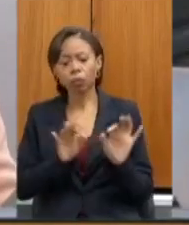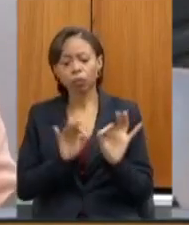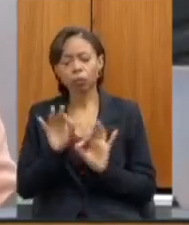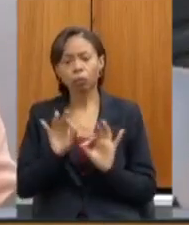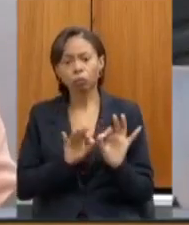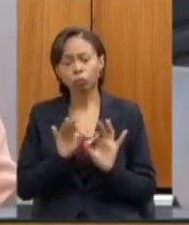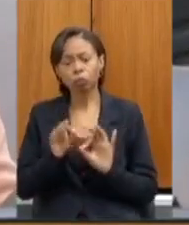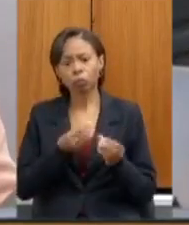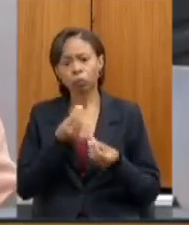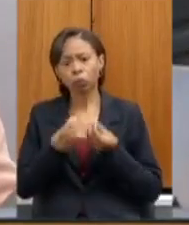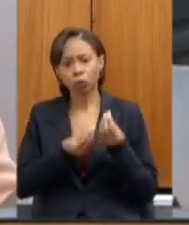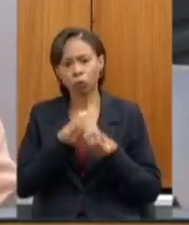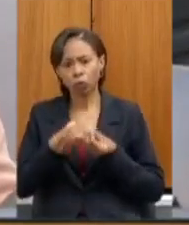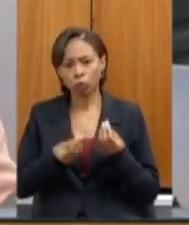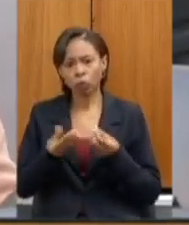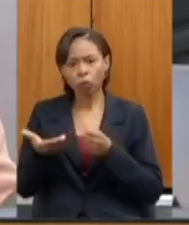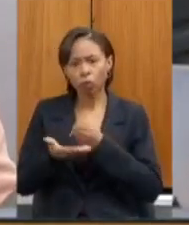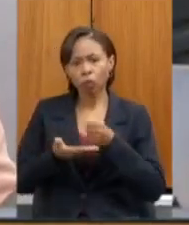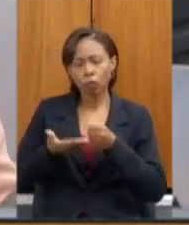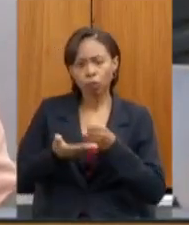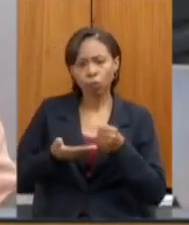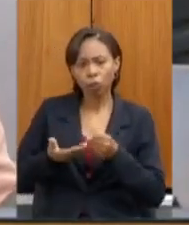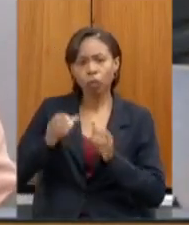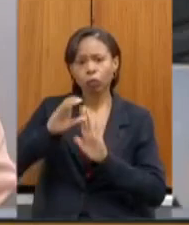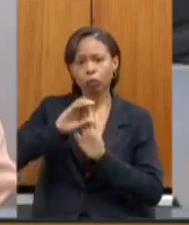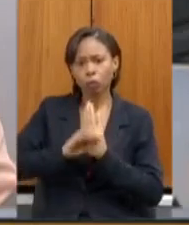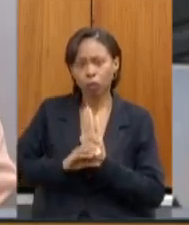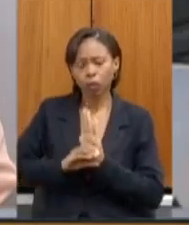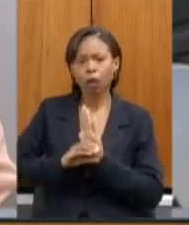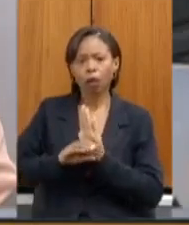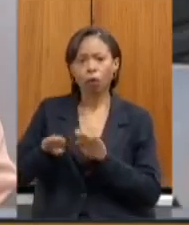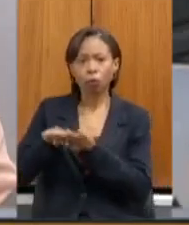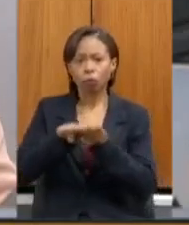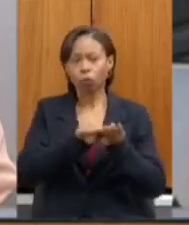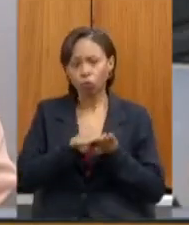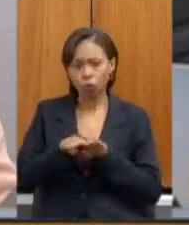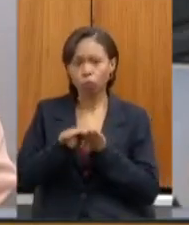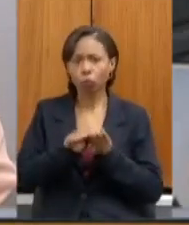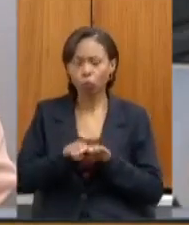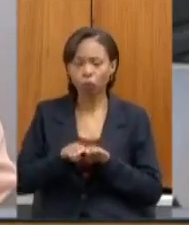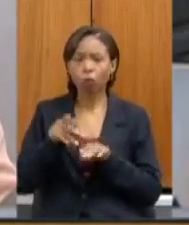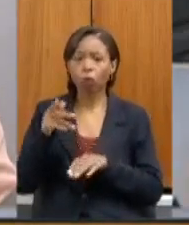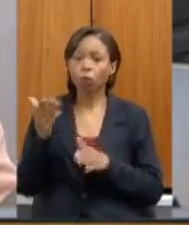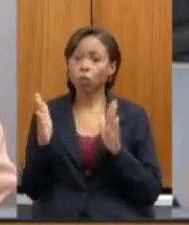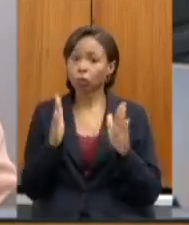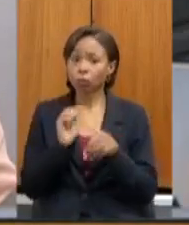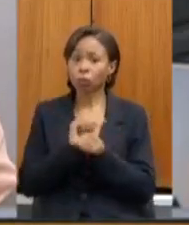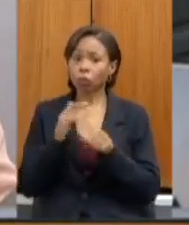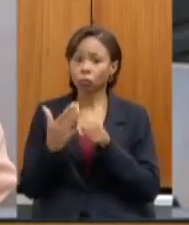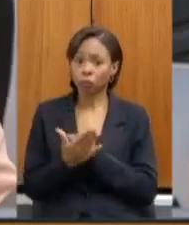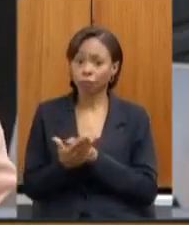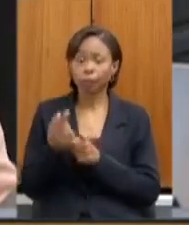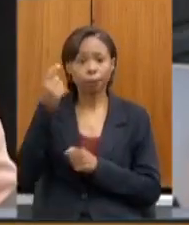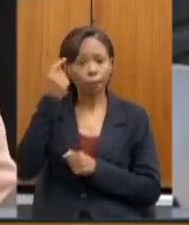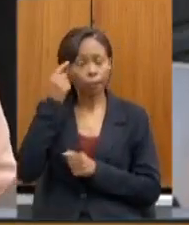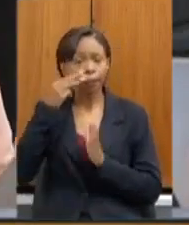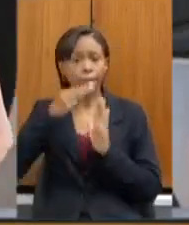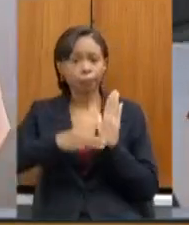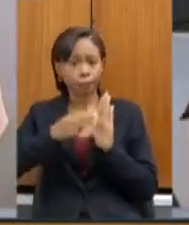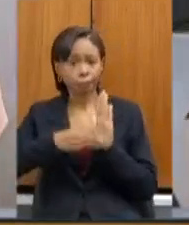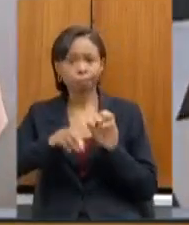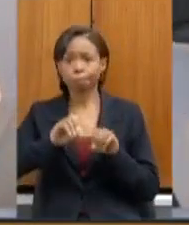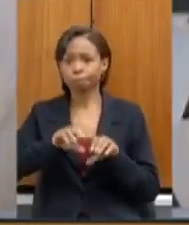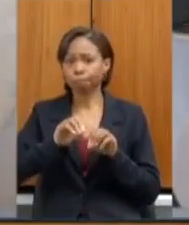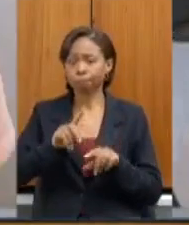na implementação da Base Nacional Curricular Comum e do Currículo Referência de Minas Gerais enquanto durar a pandemia considerando a metodologia de ensino